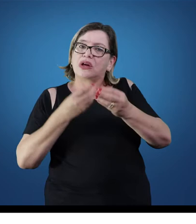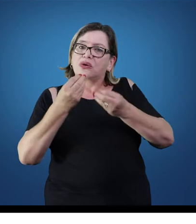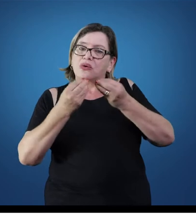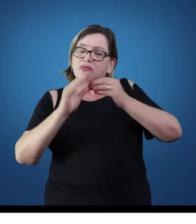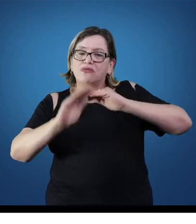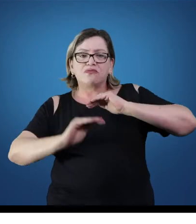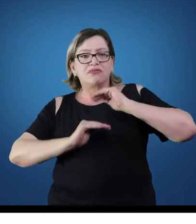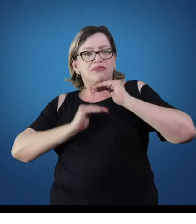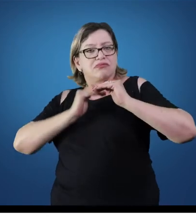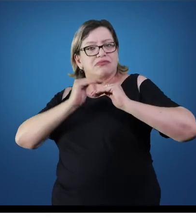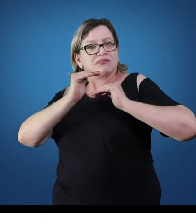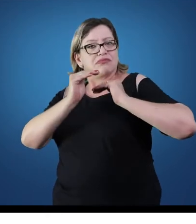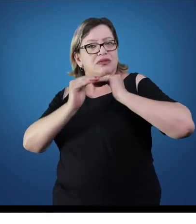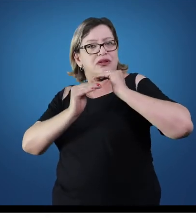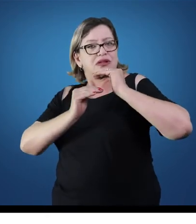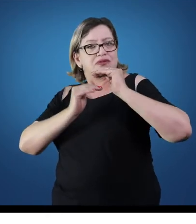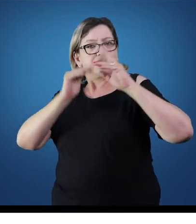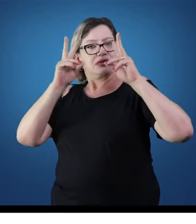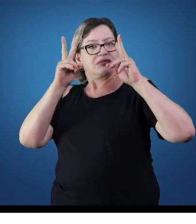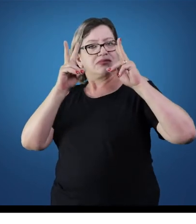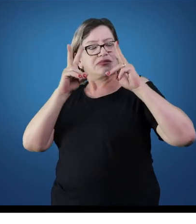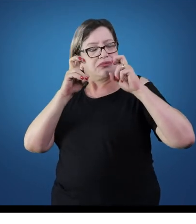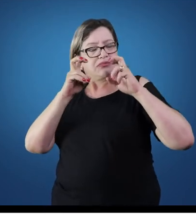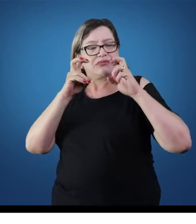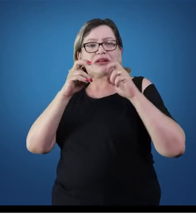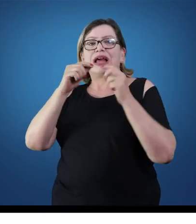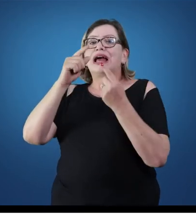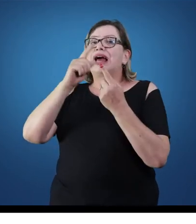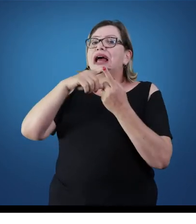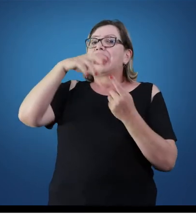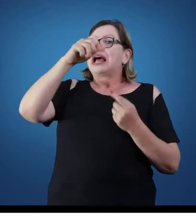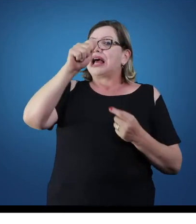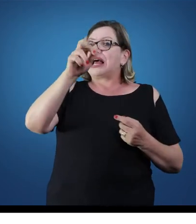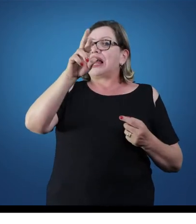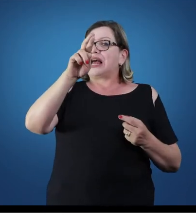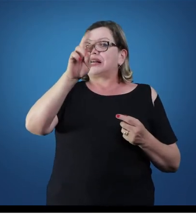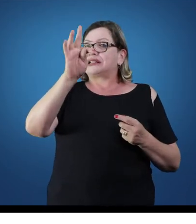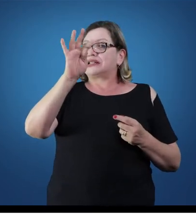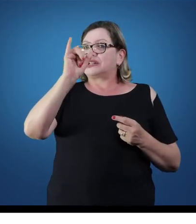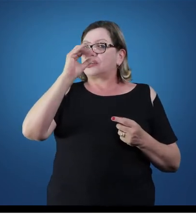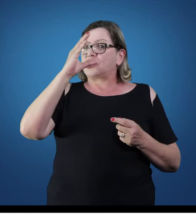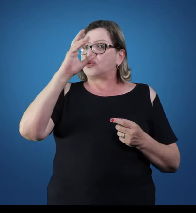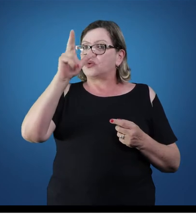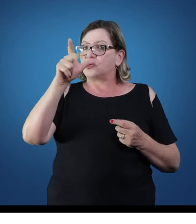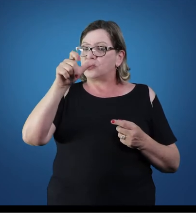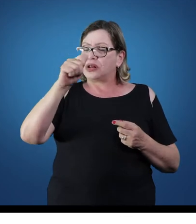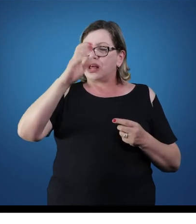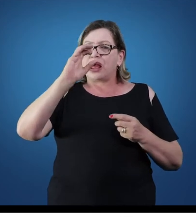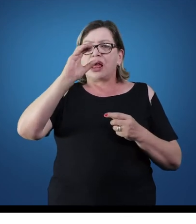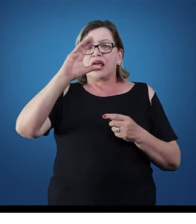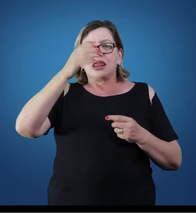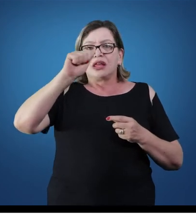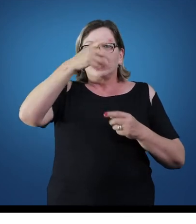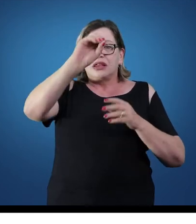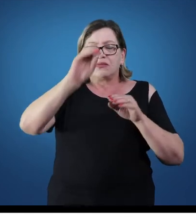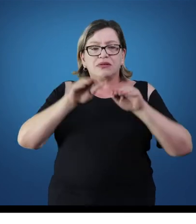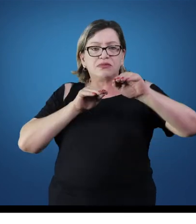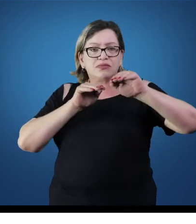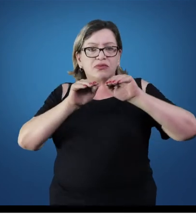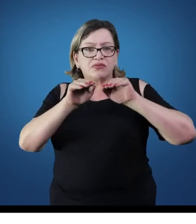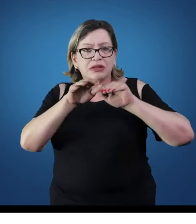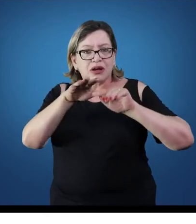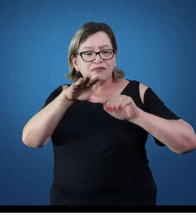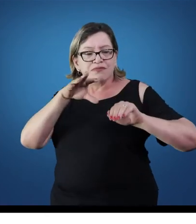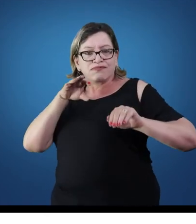desenvolvimento desse conteúdo de articulações, onde a gente vai ter esses movimentos articulares com os movimentos de